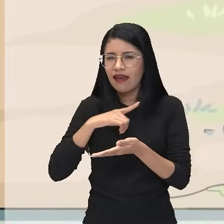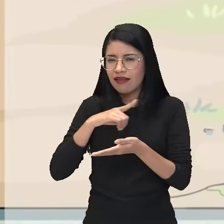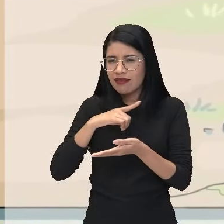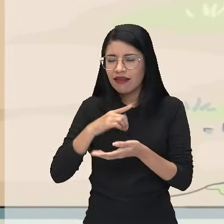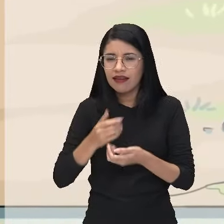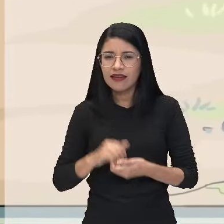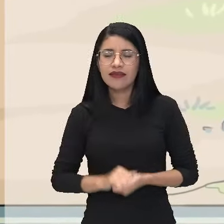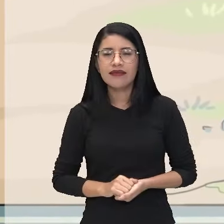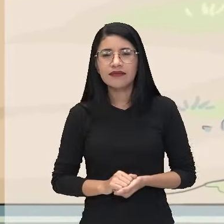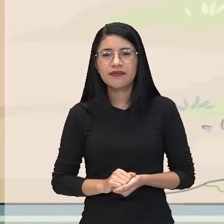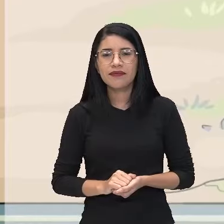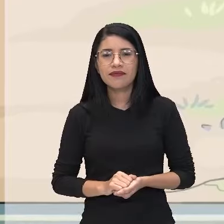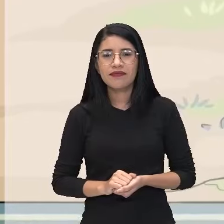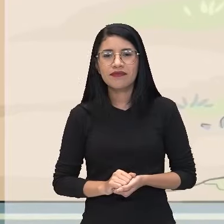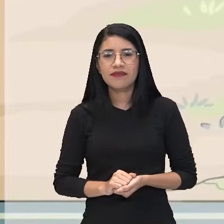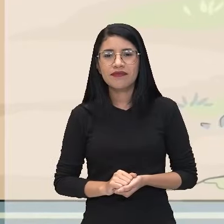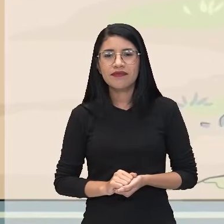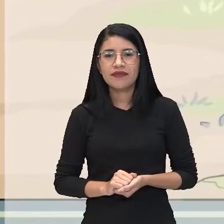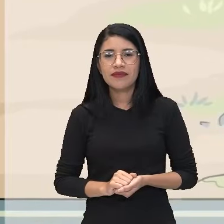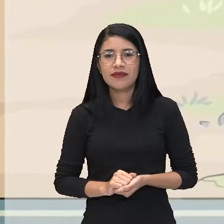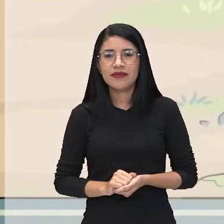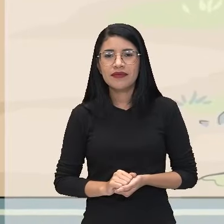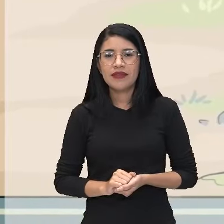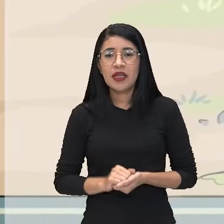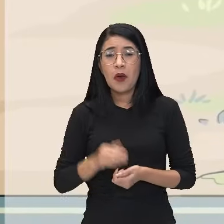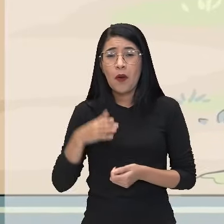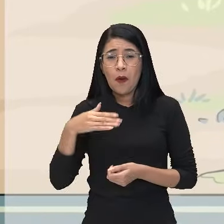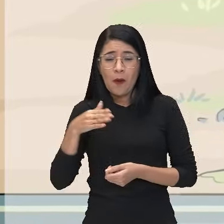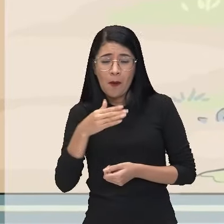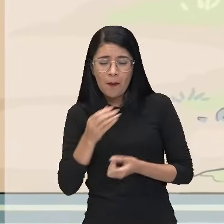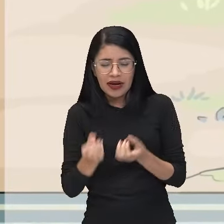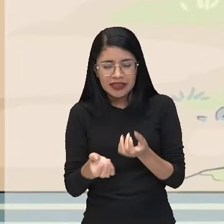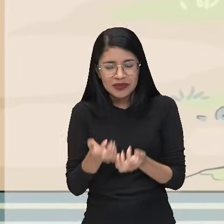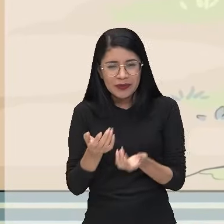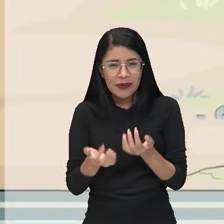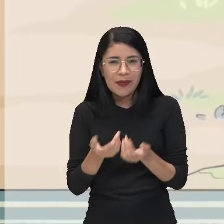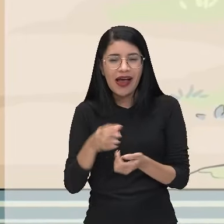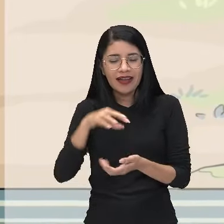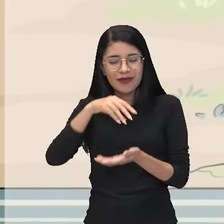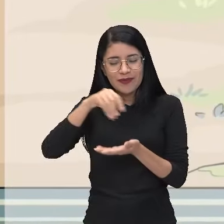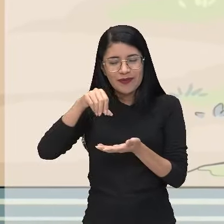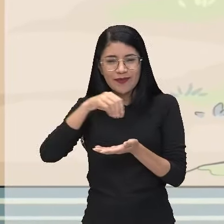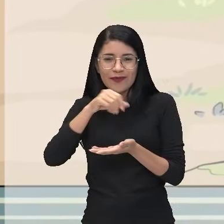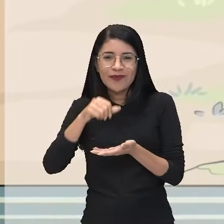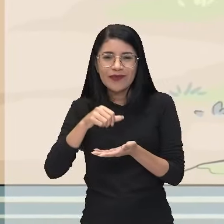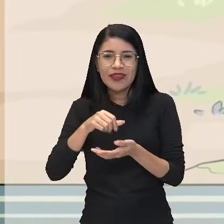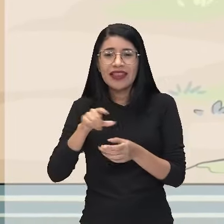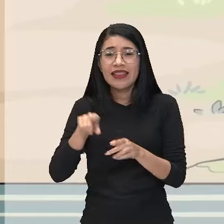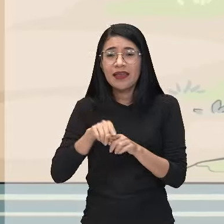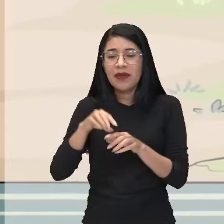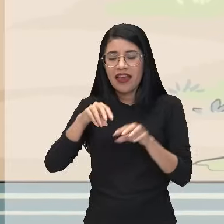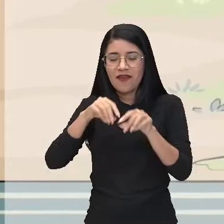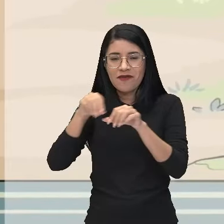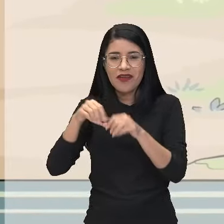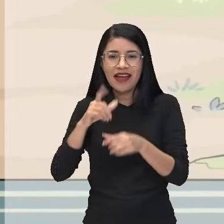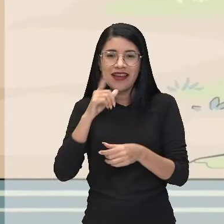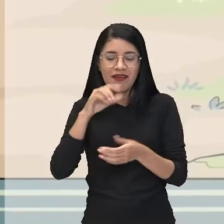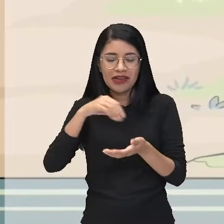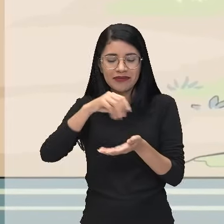derretida? Um tambaquezão assado com limão e um pirãozinho tem?